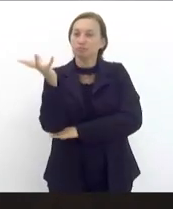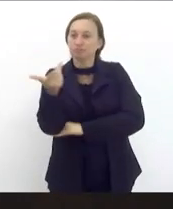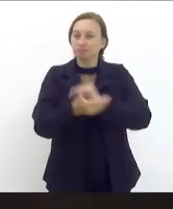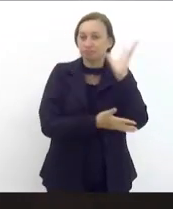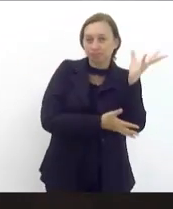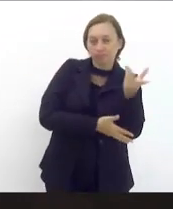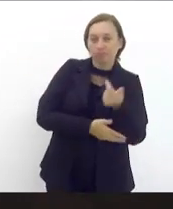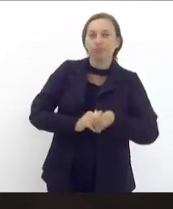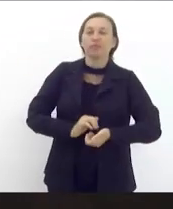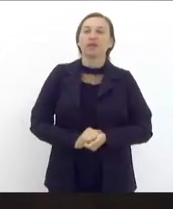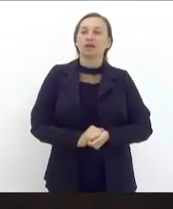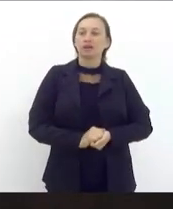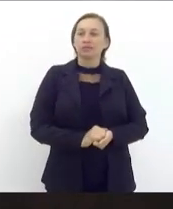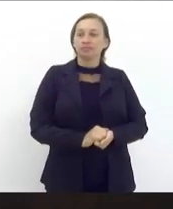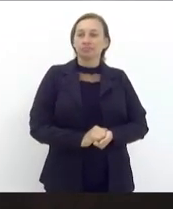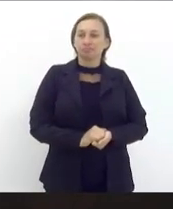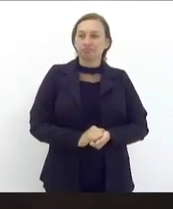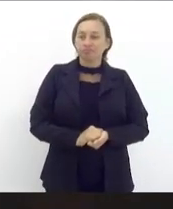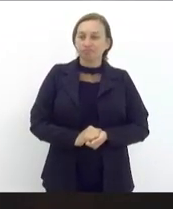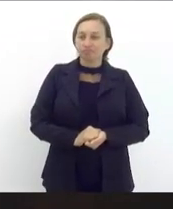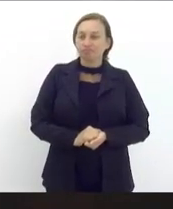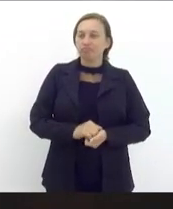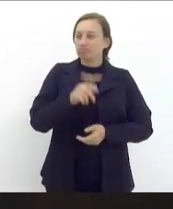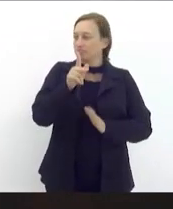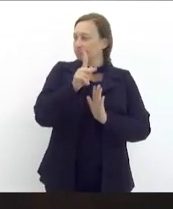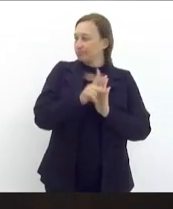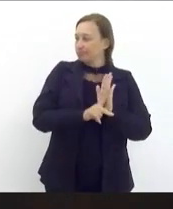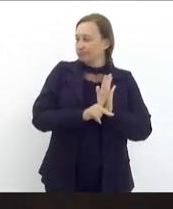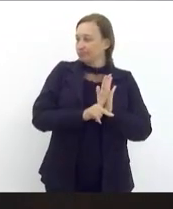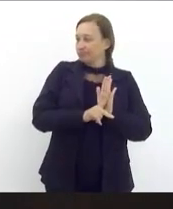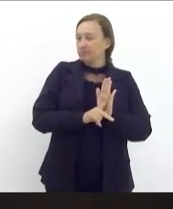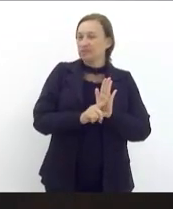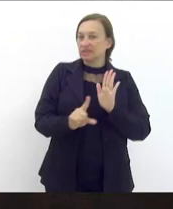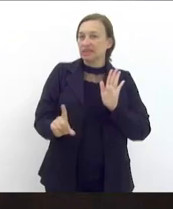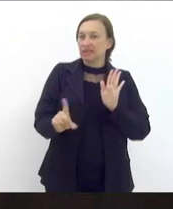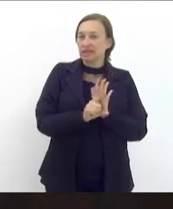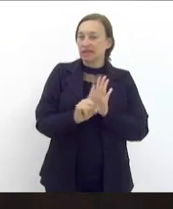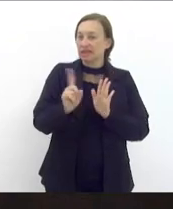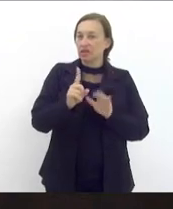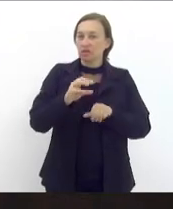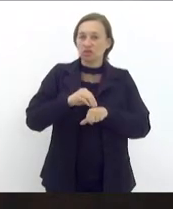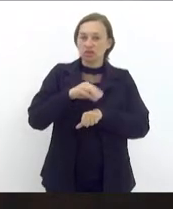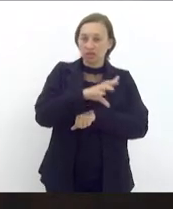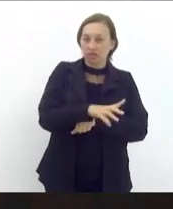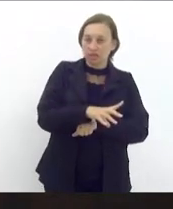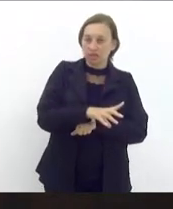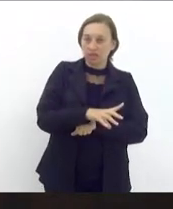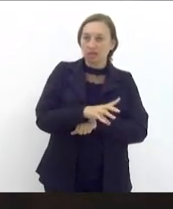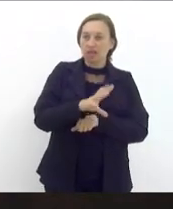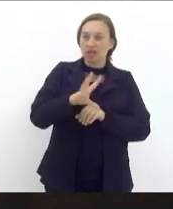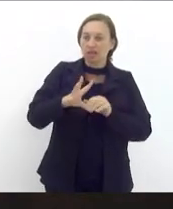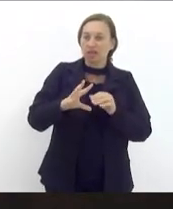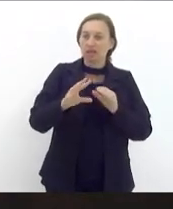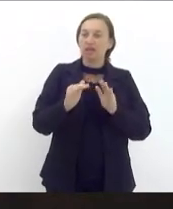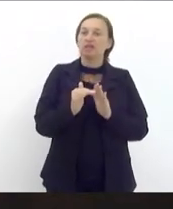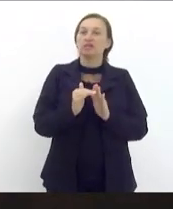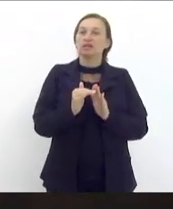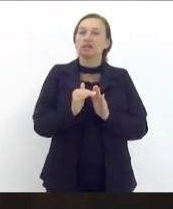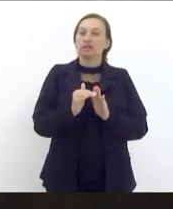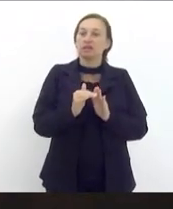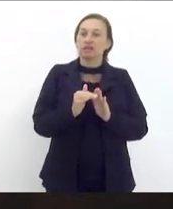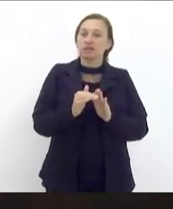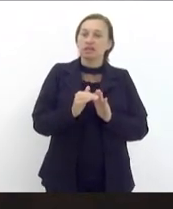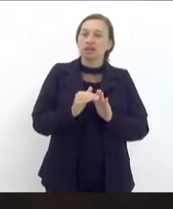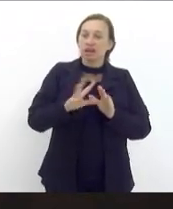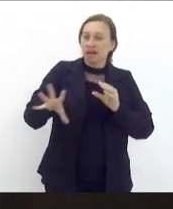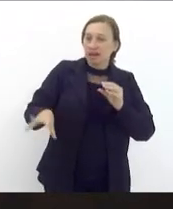que, eventualmente, esse projeto para ser lei e não indicação, ele acrescentasse dispositivos